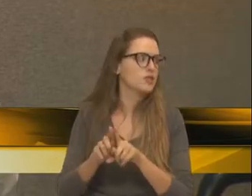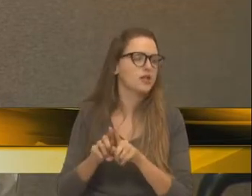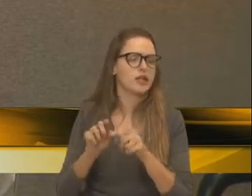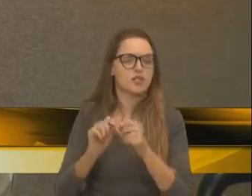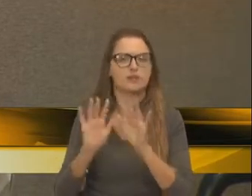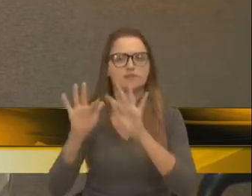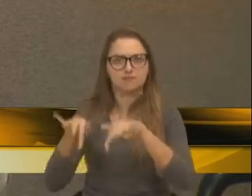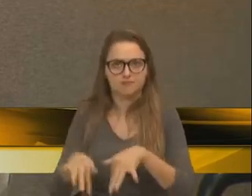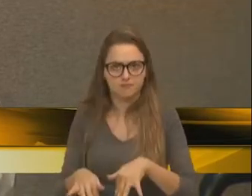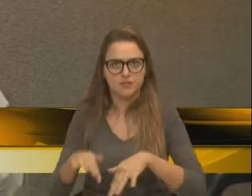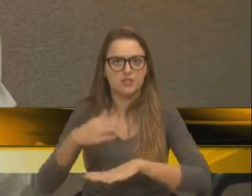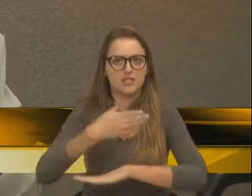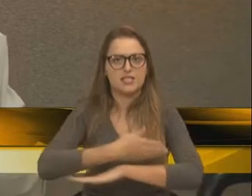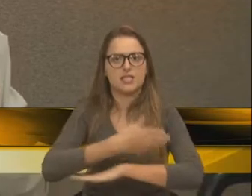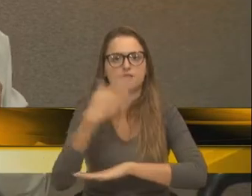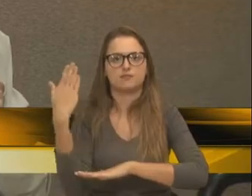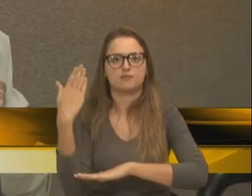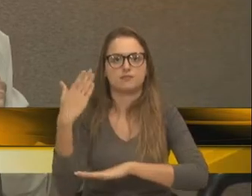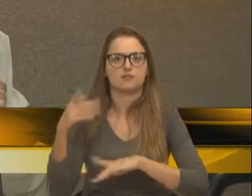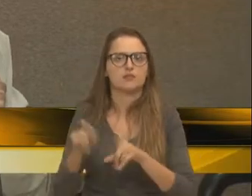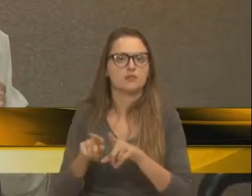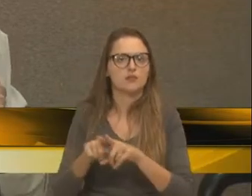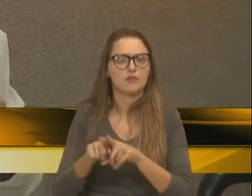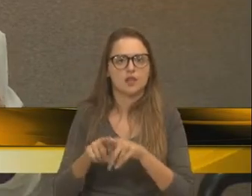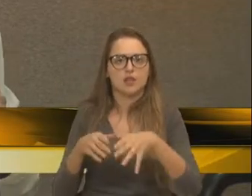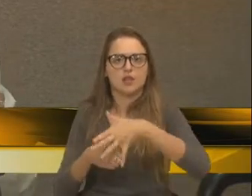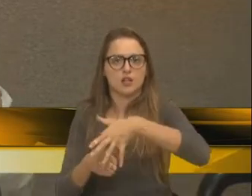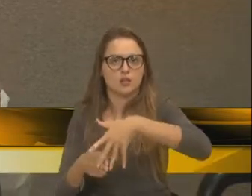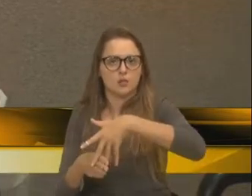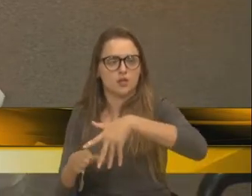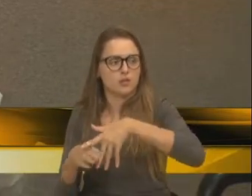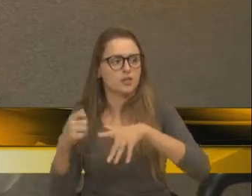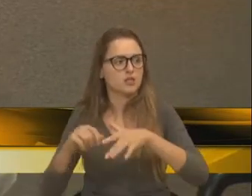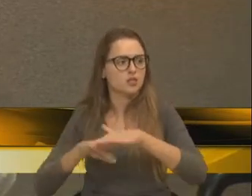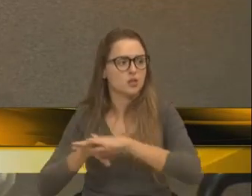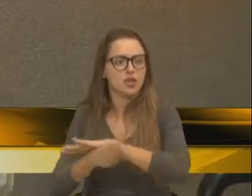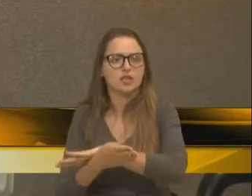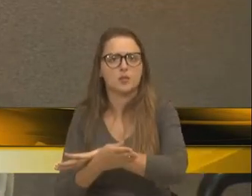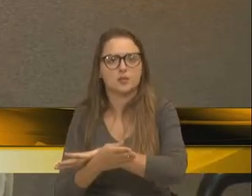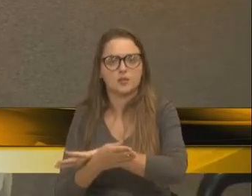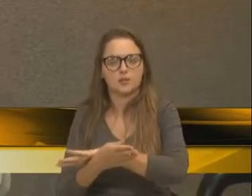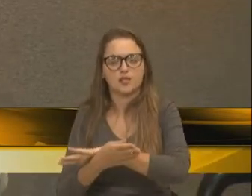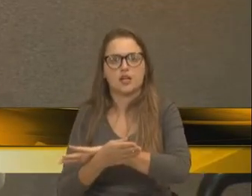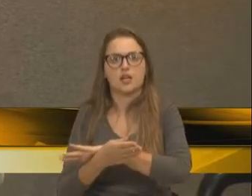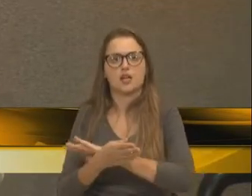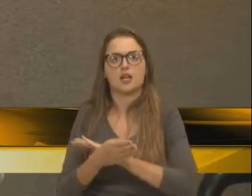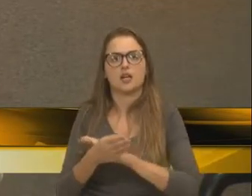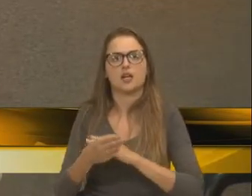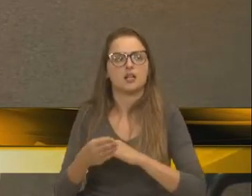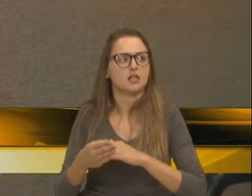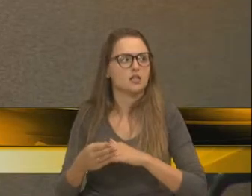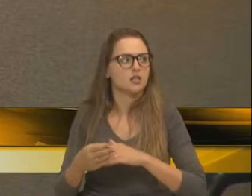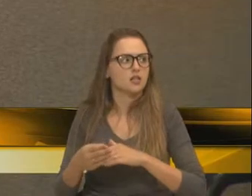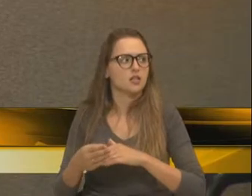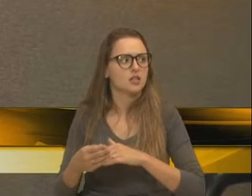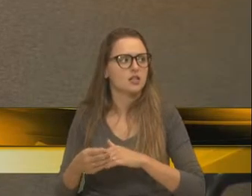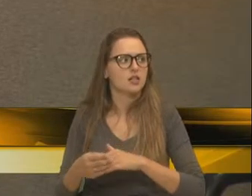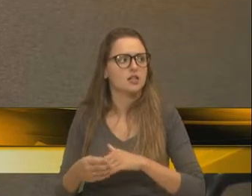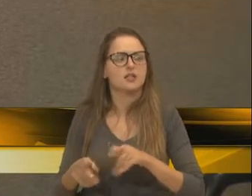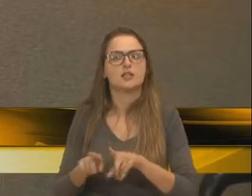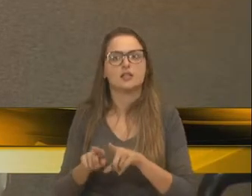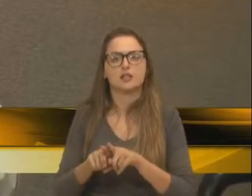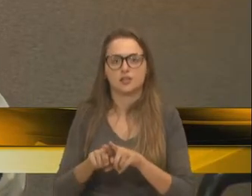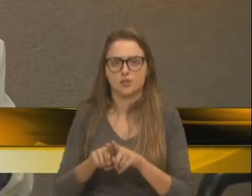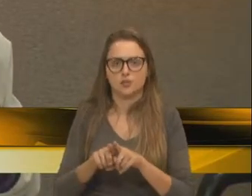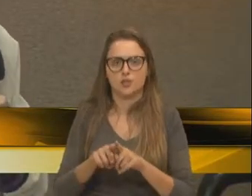Aí tivemos que fazer novo projeto, adequar ele, fazer um esforço grande no governo Alceu. Nós participamos de